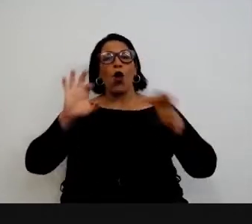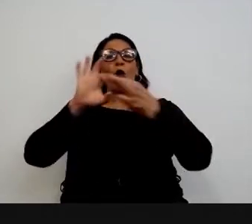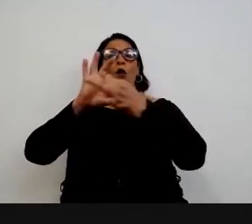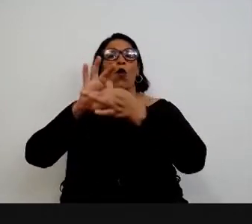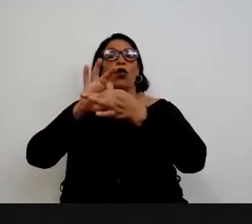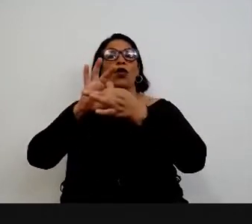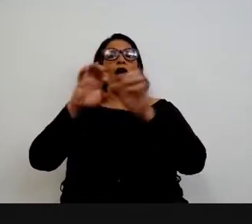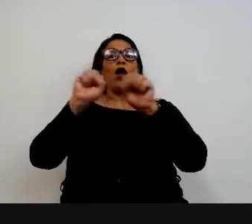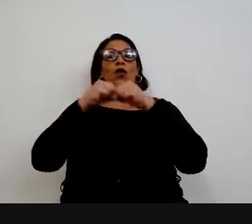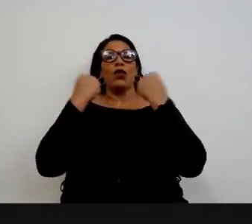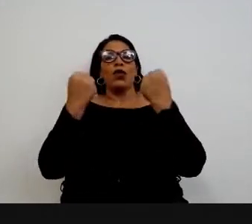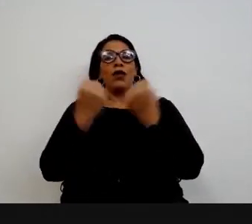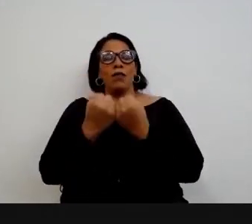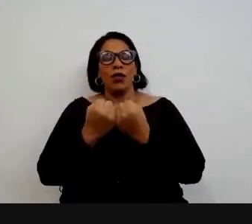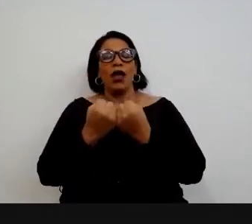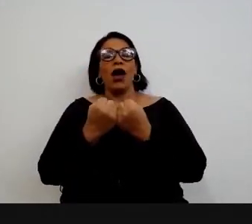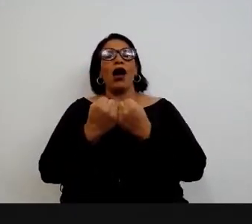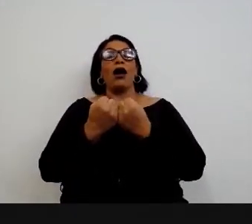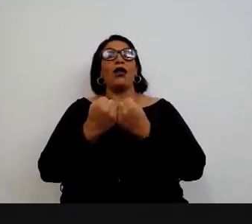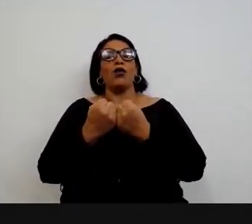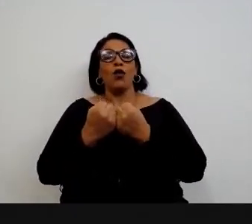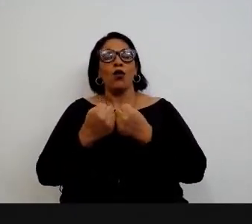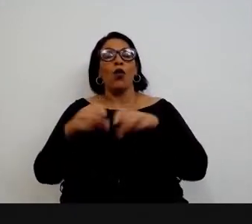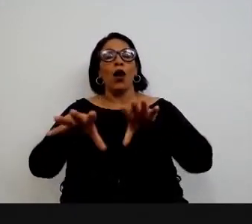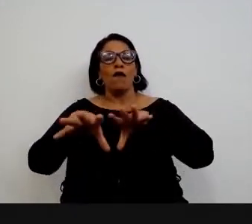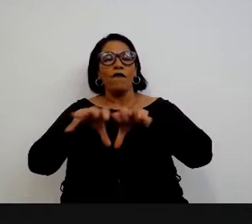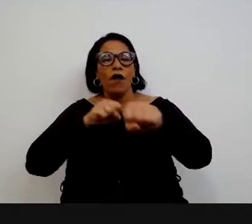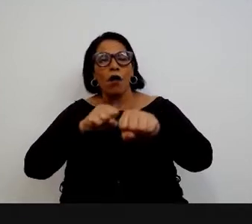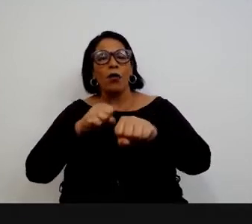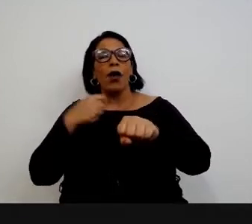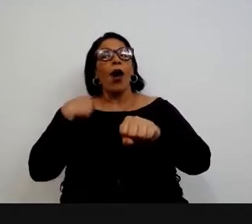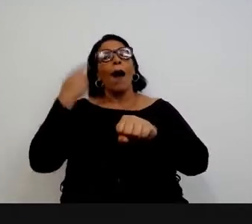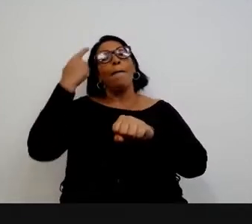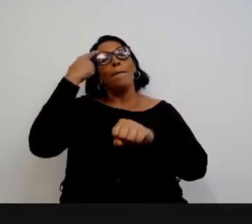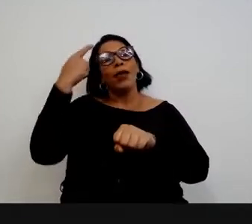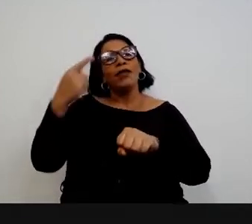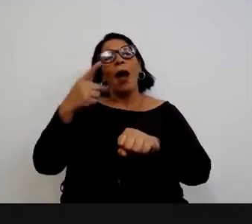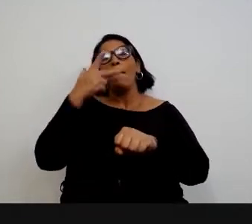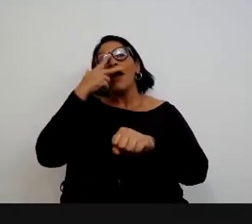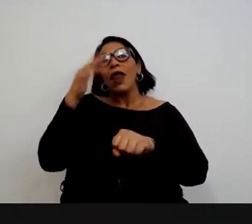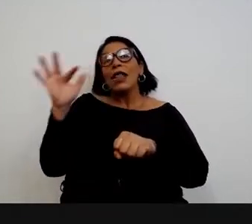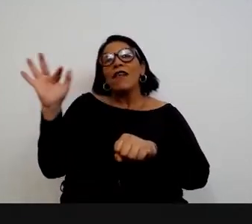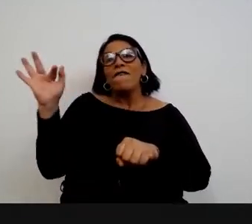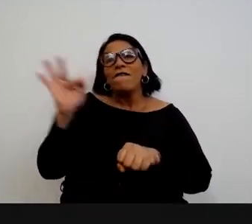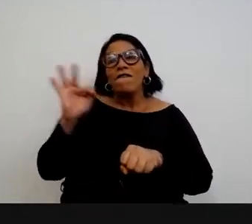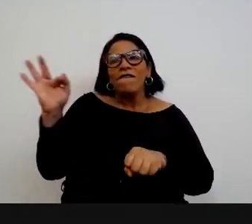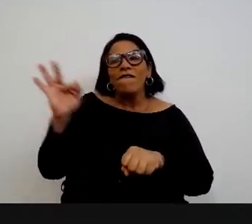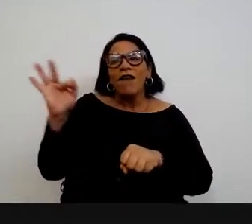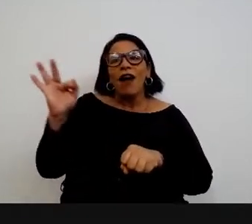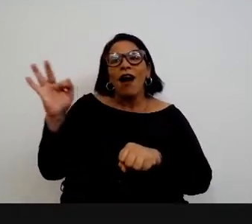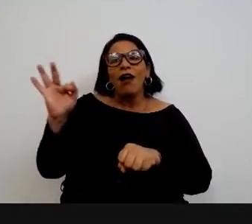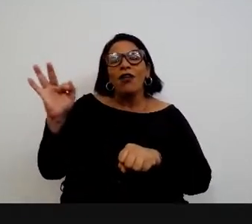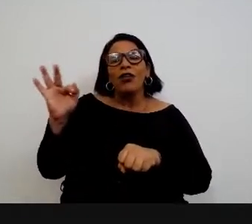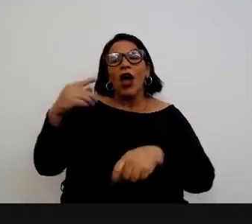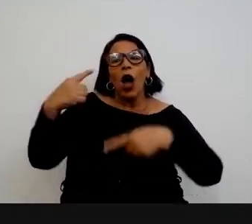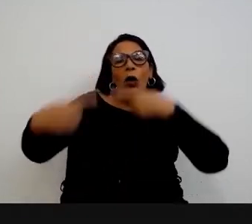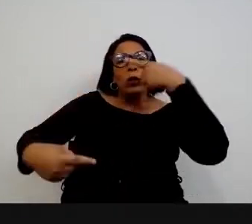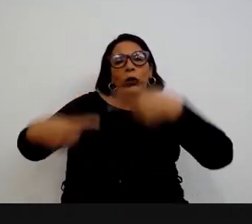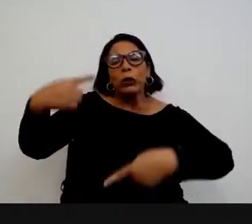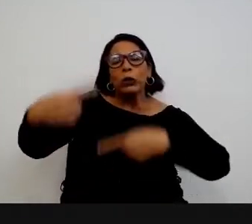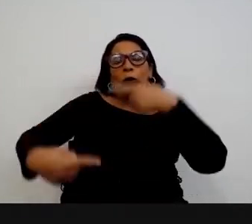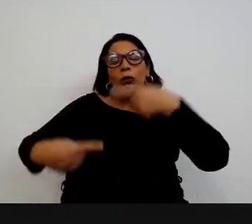do seminário com a jornada, porque poderia trazer um viés muito acadêmico para essa